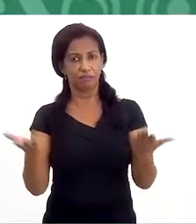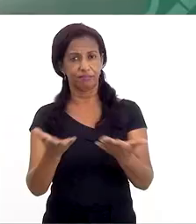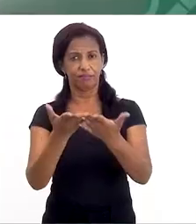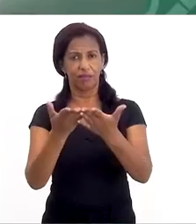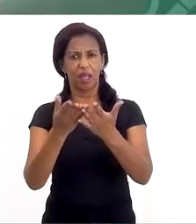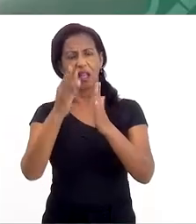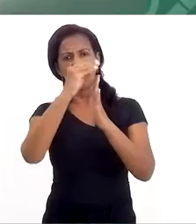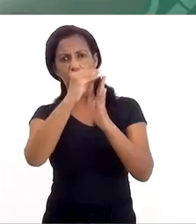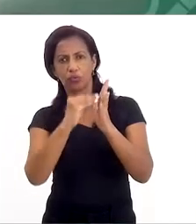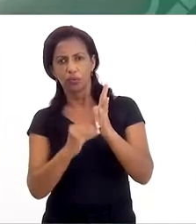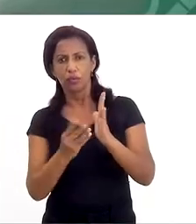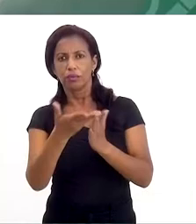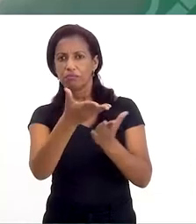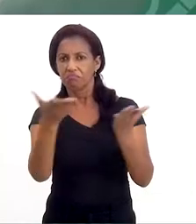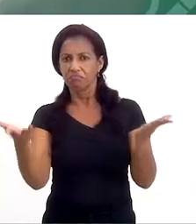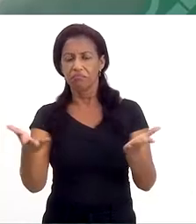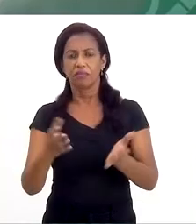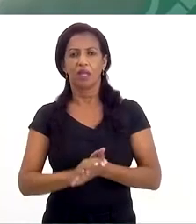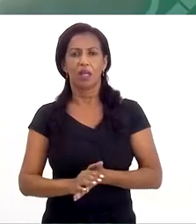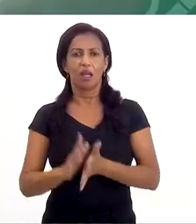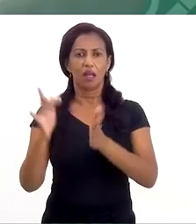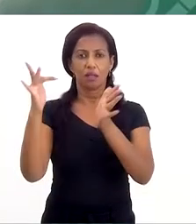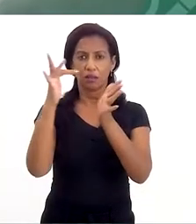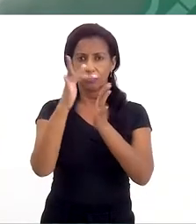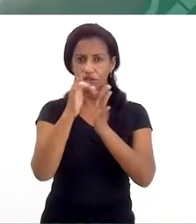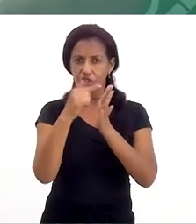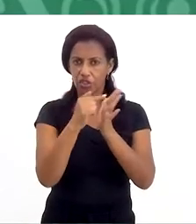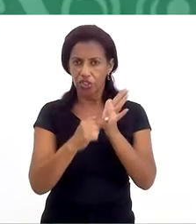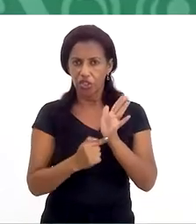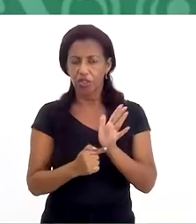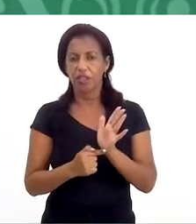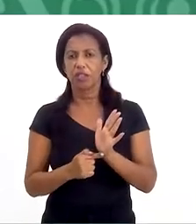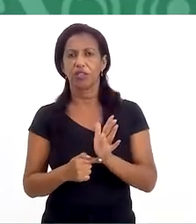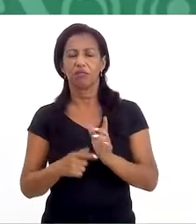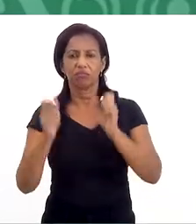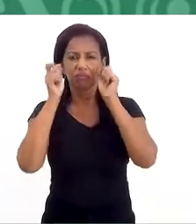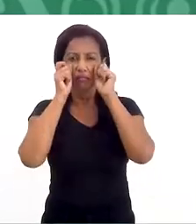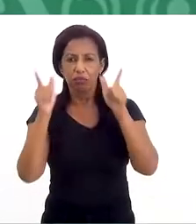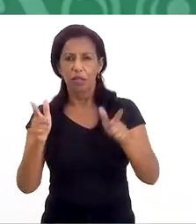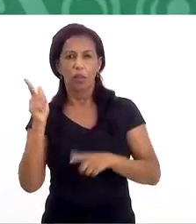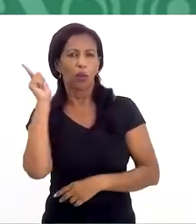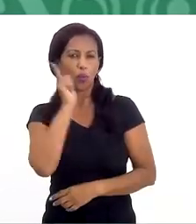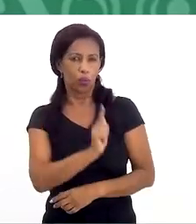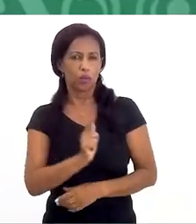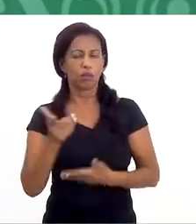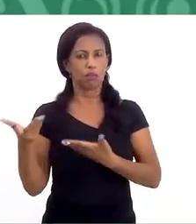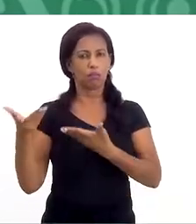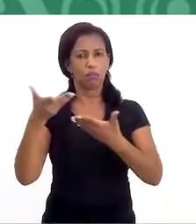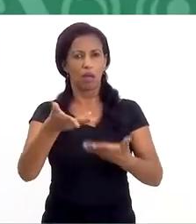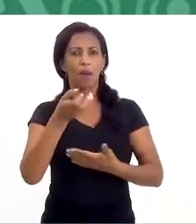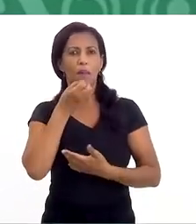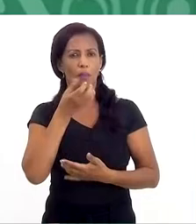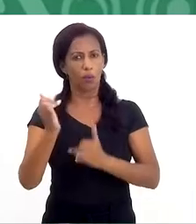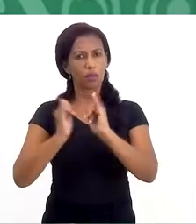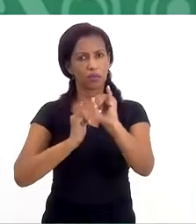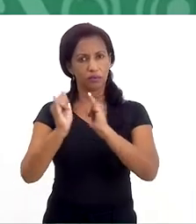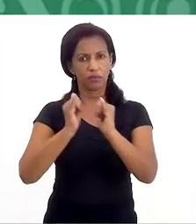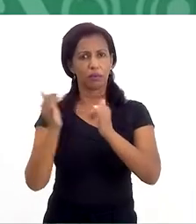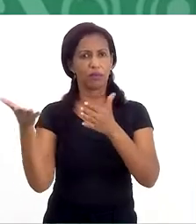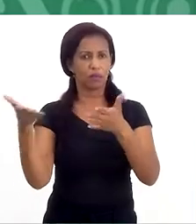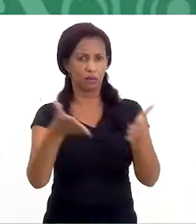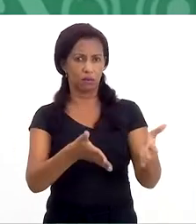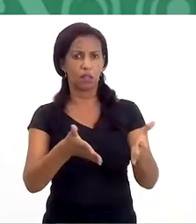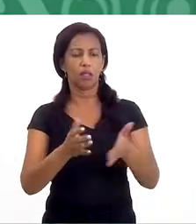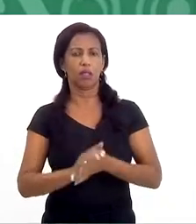vocês, as colocações de vocês, as dicas e os alertas feitos. Eu acho que a gente conseguiu passar boas dicas